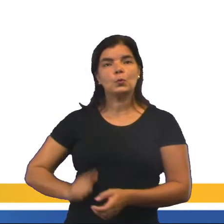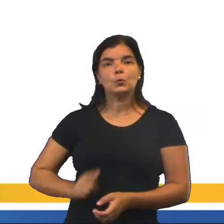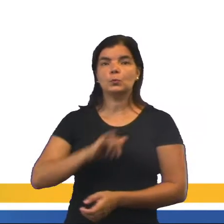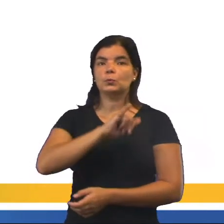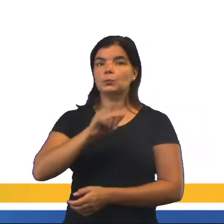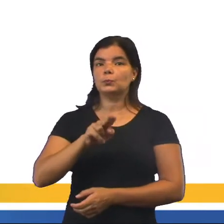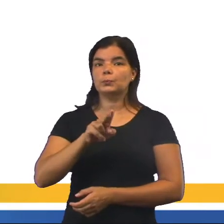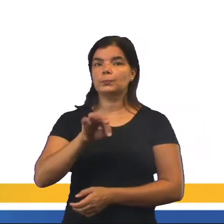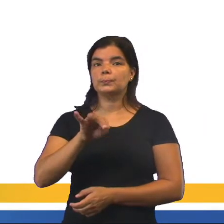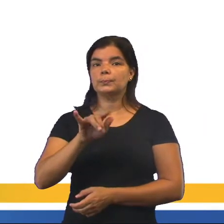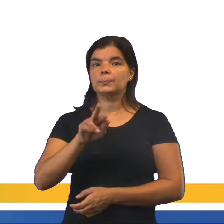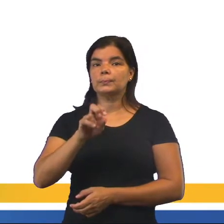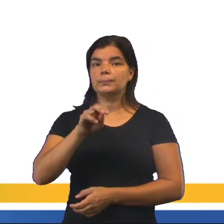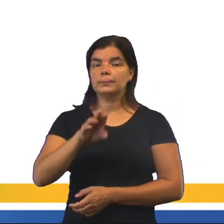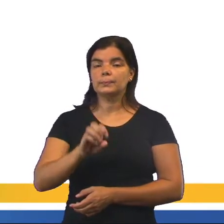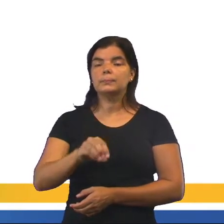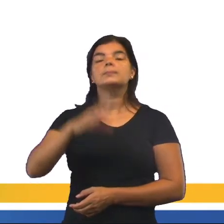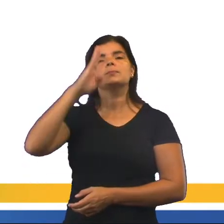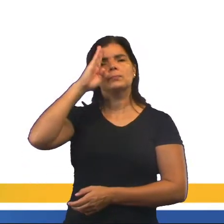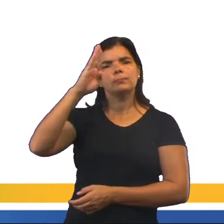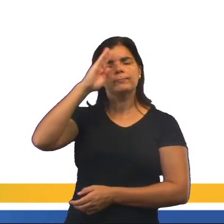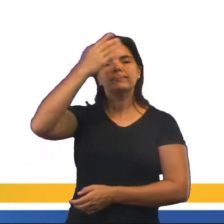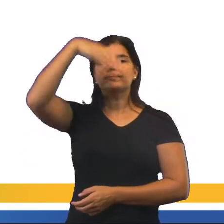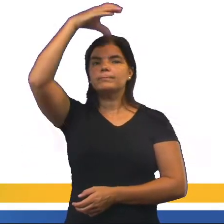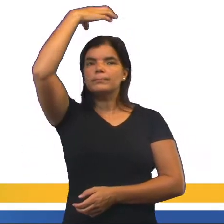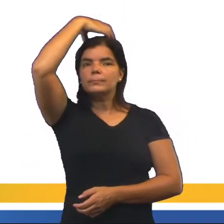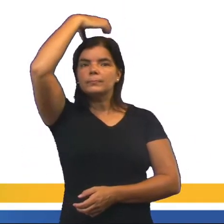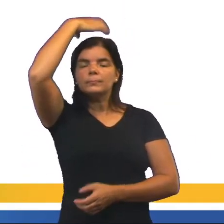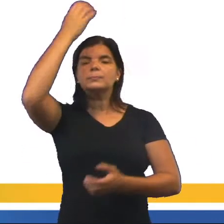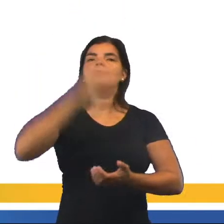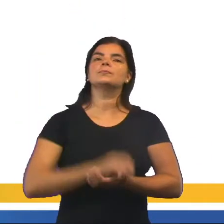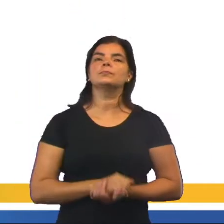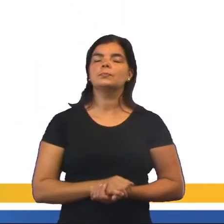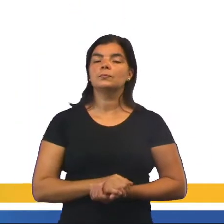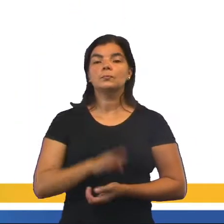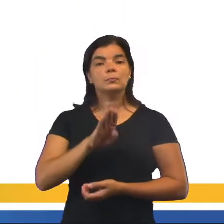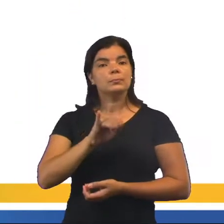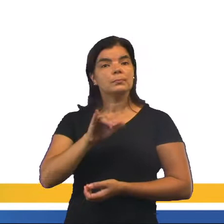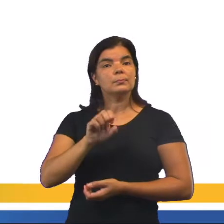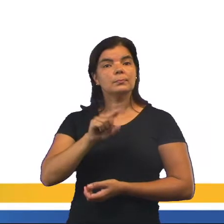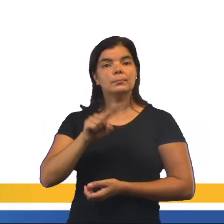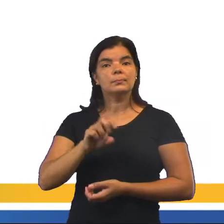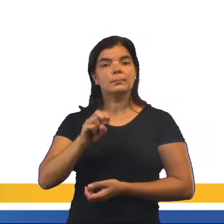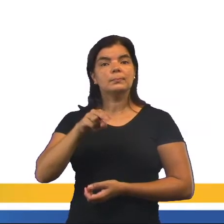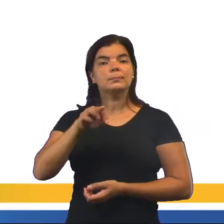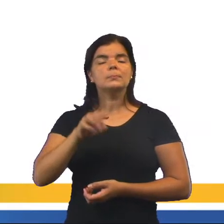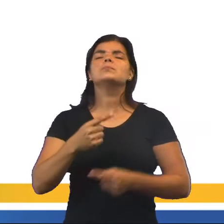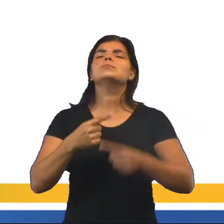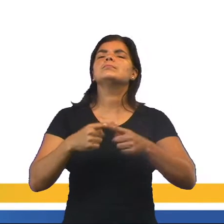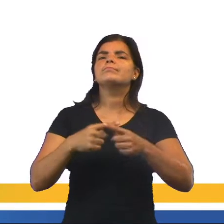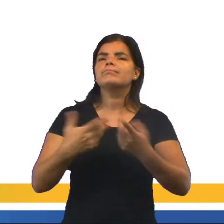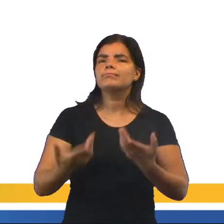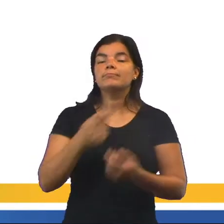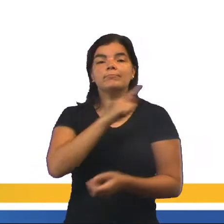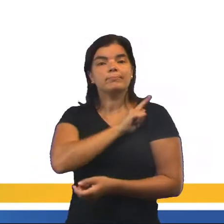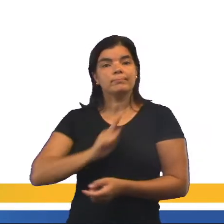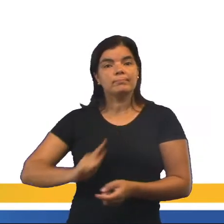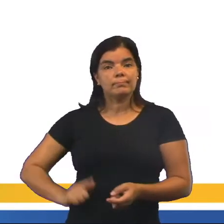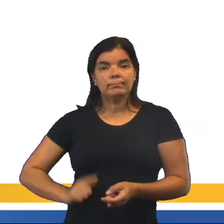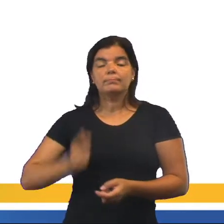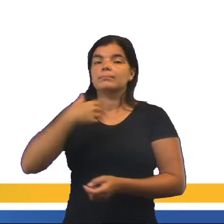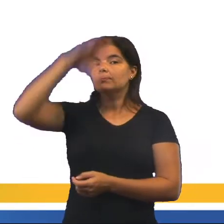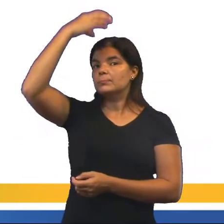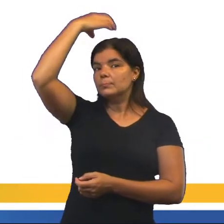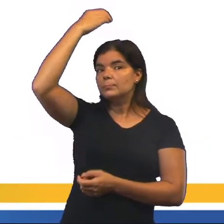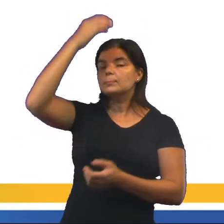Justiniano. Um dos principais imperadores bizantinos foi Justiniano. Por quê? Em seu governo, o